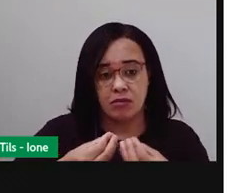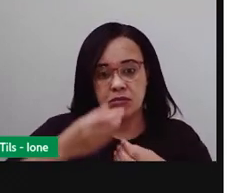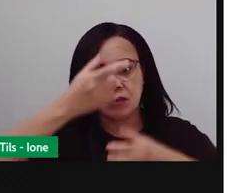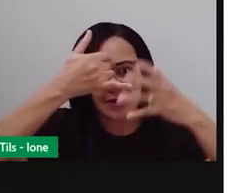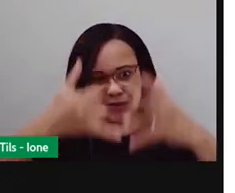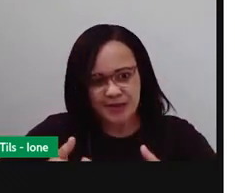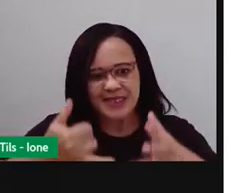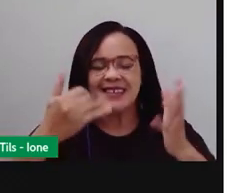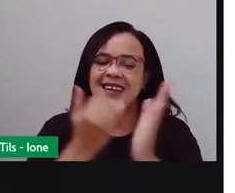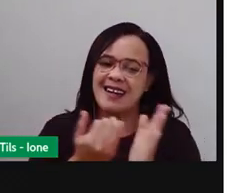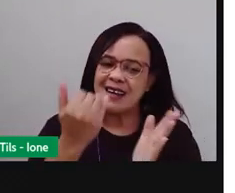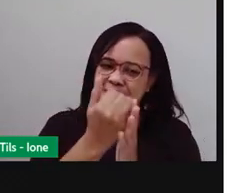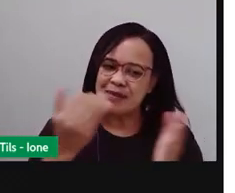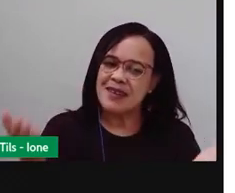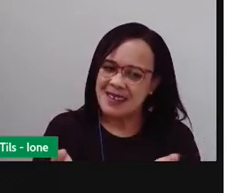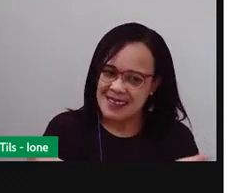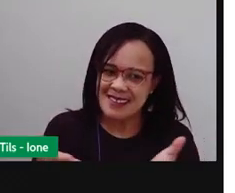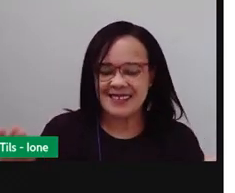sobre isso, tá bom?